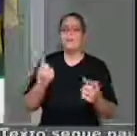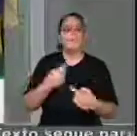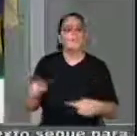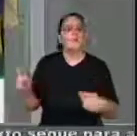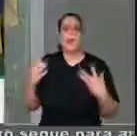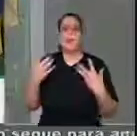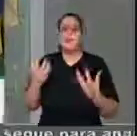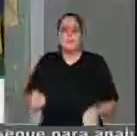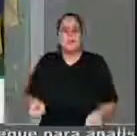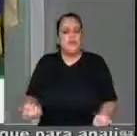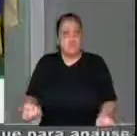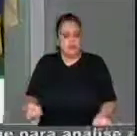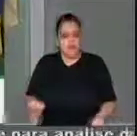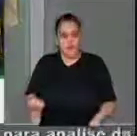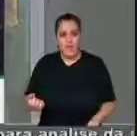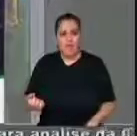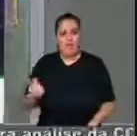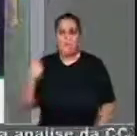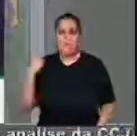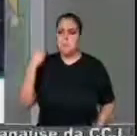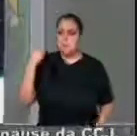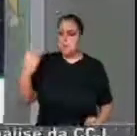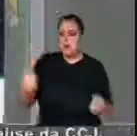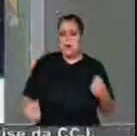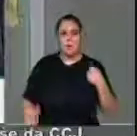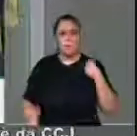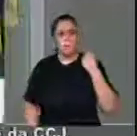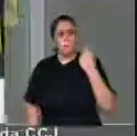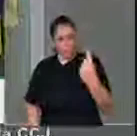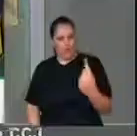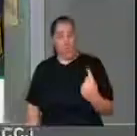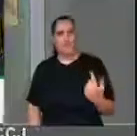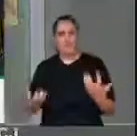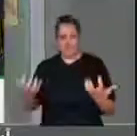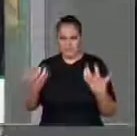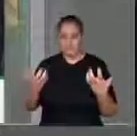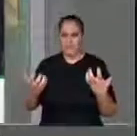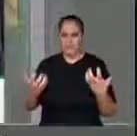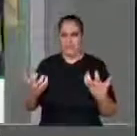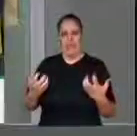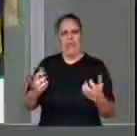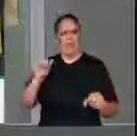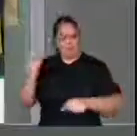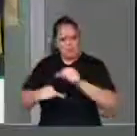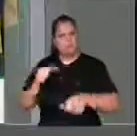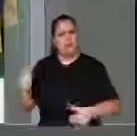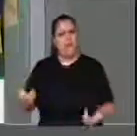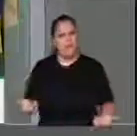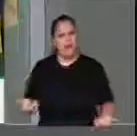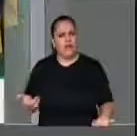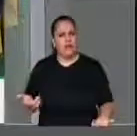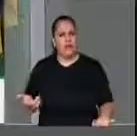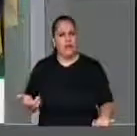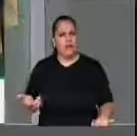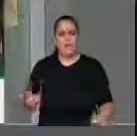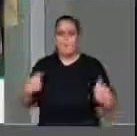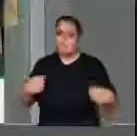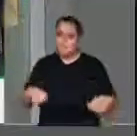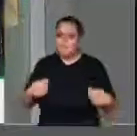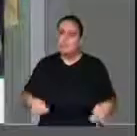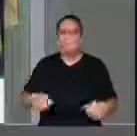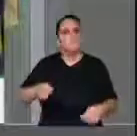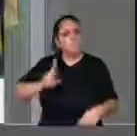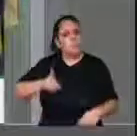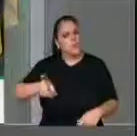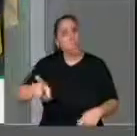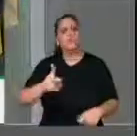quando morre alguém de nome, aí se fala em adotar medidas duras enquanto nós não tivermos